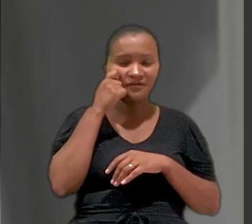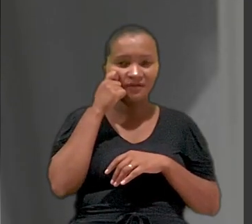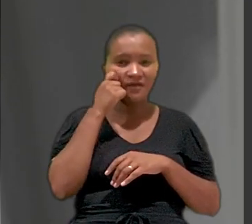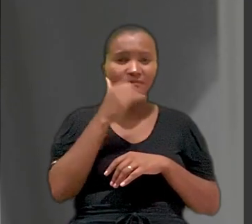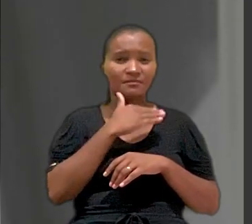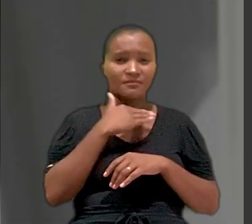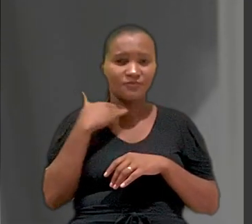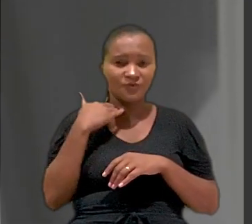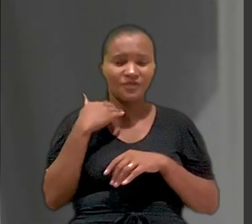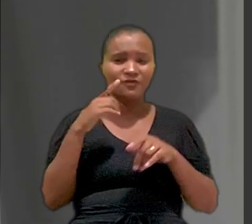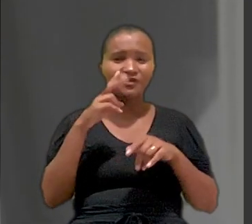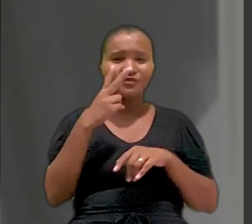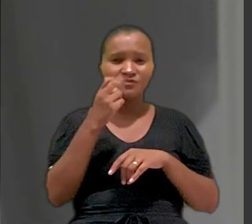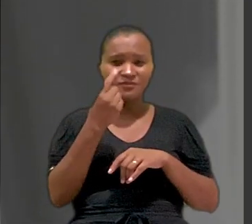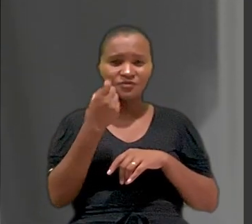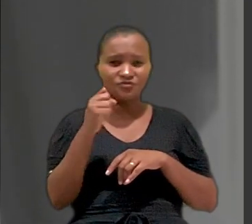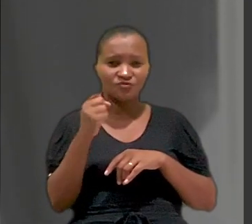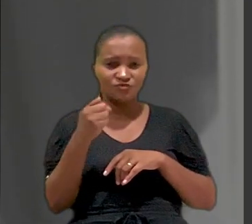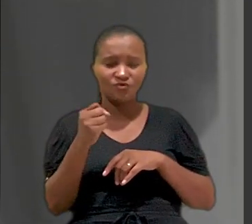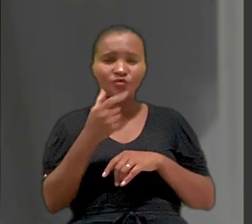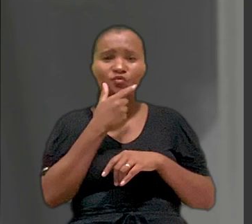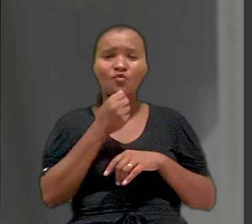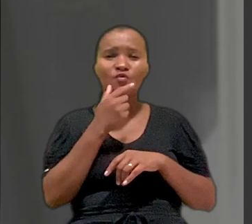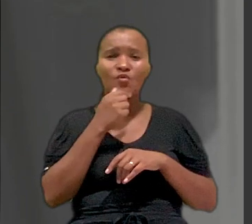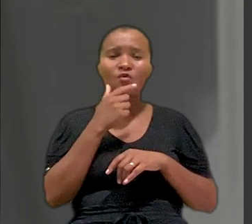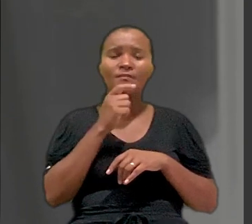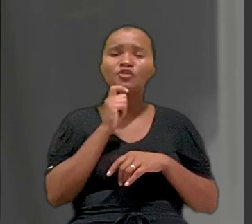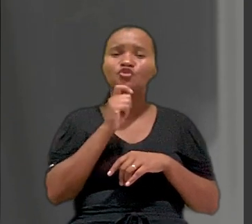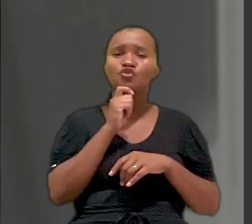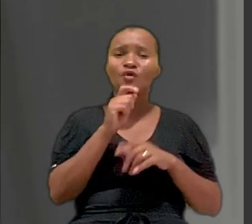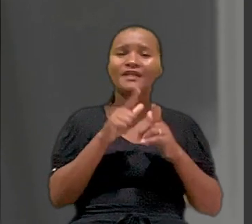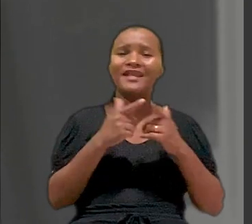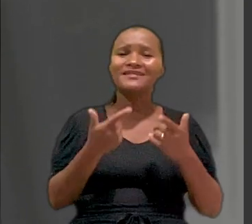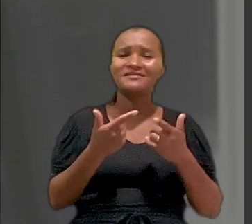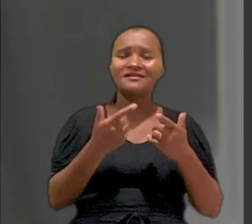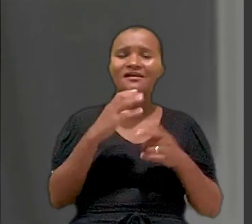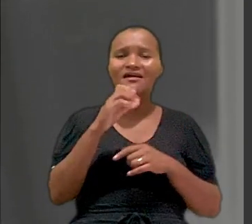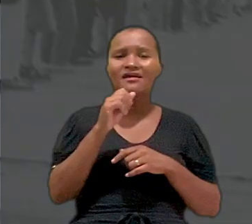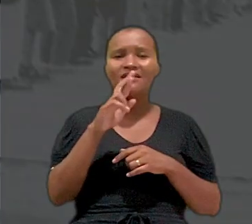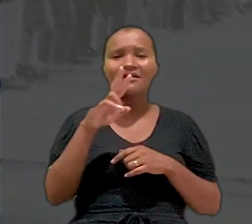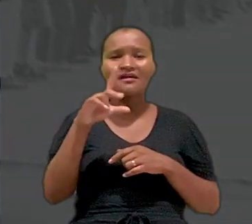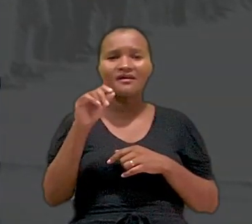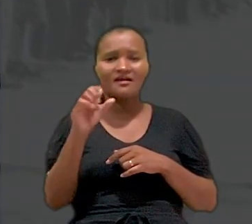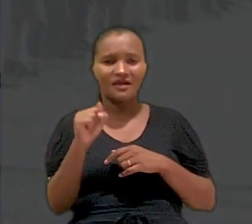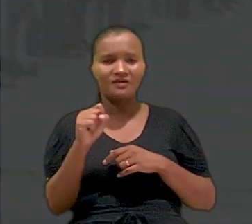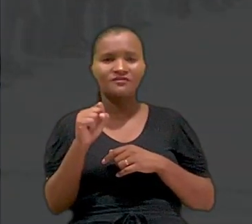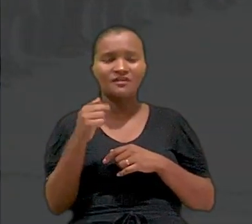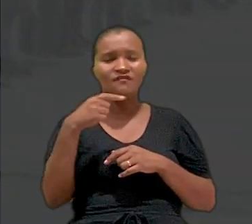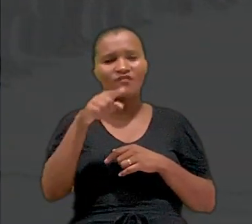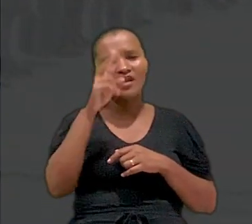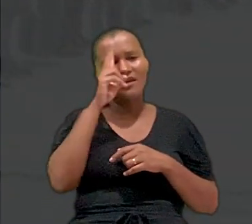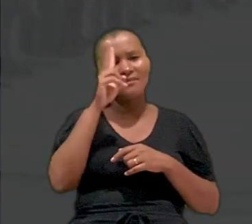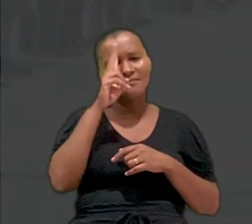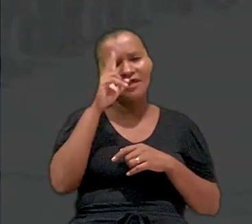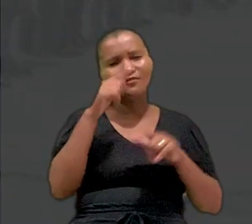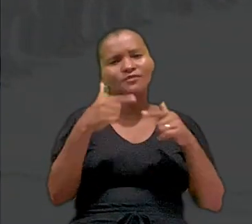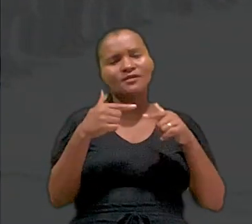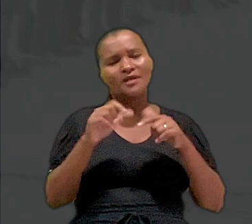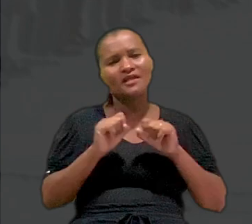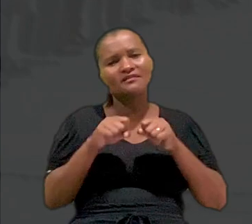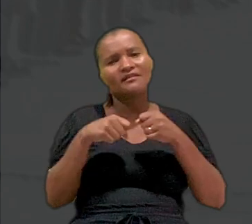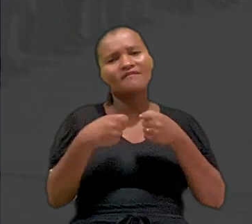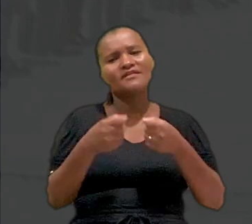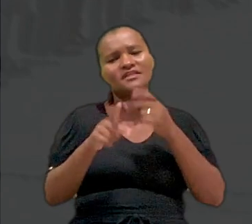Falecido em 2018, o jornalista e advogado Carlos Alberto Caó foi lembrado por atuar em defesa da